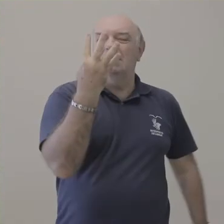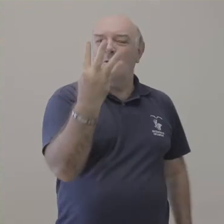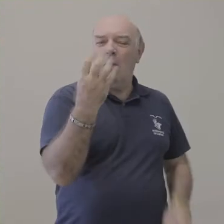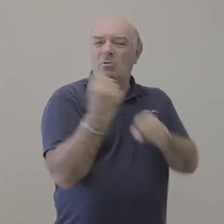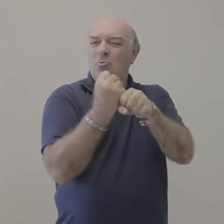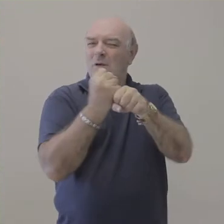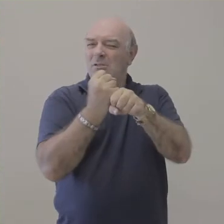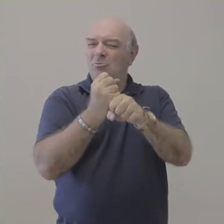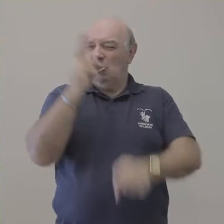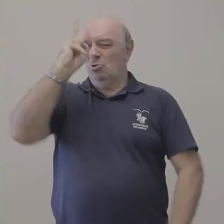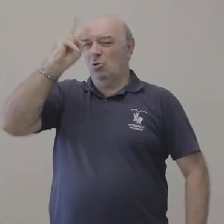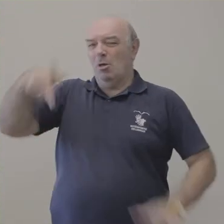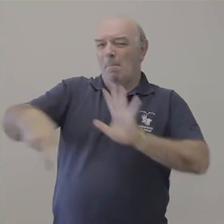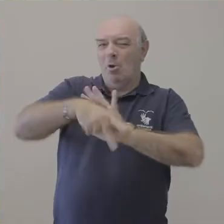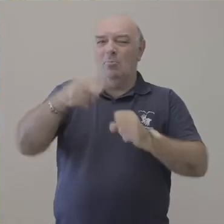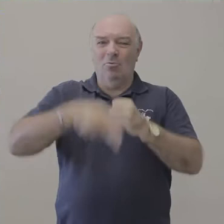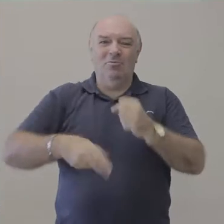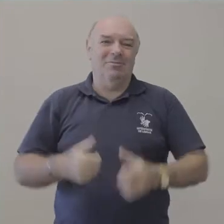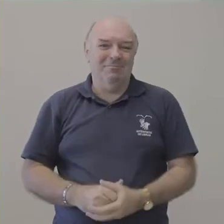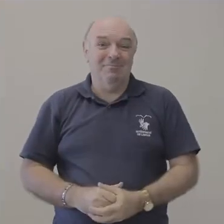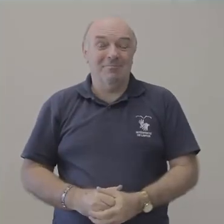64 anos de história.